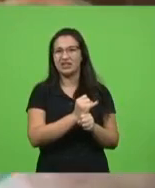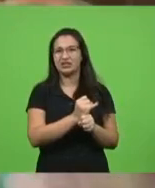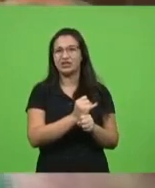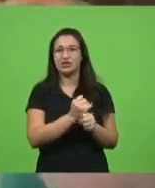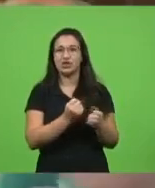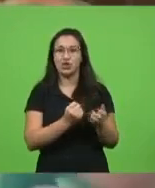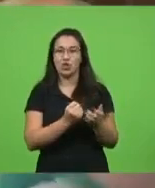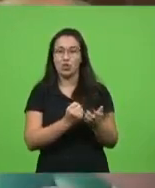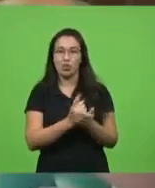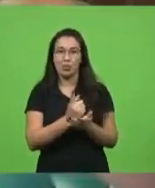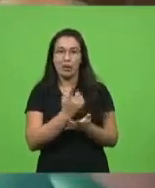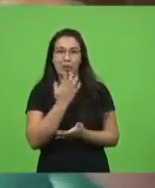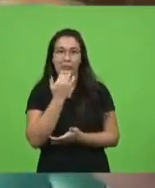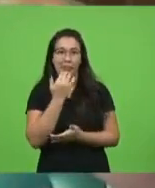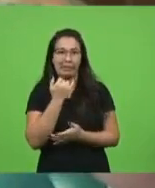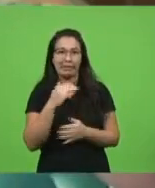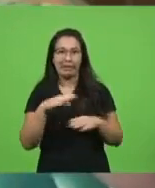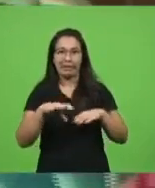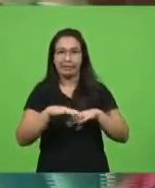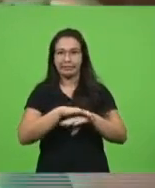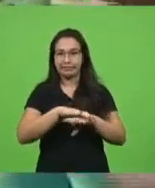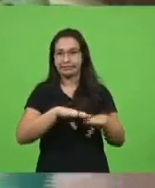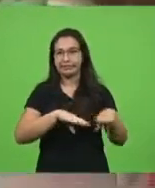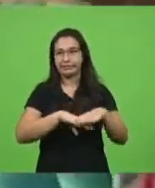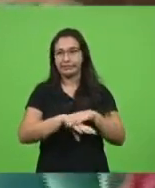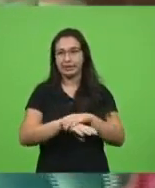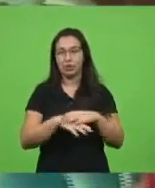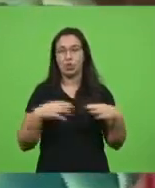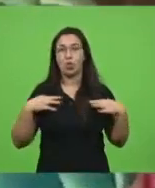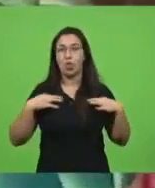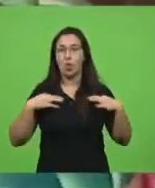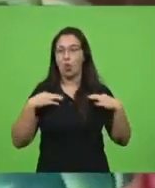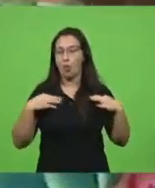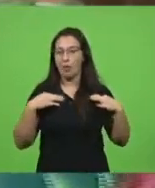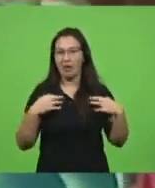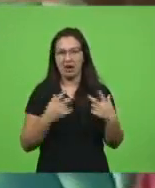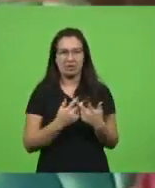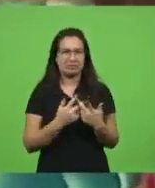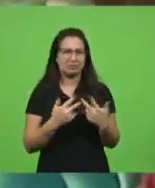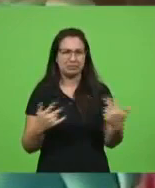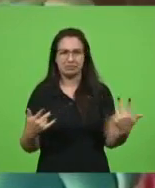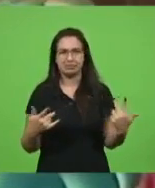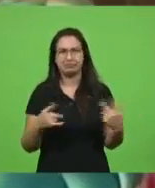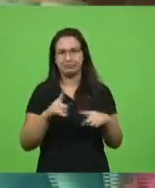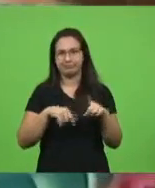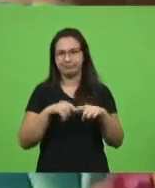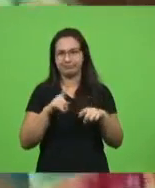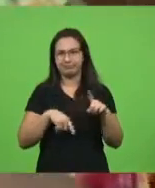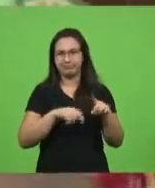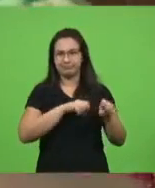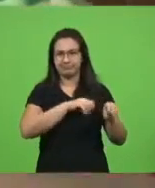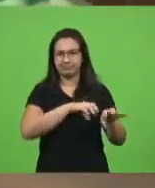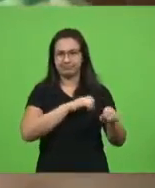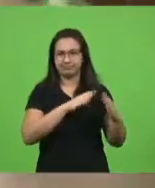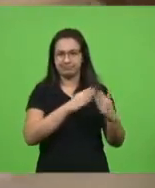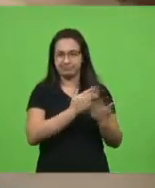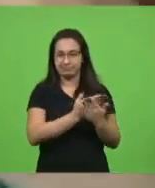roupa, comprar sapato, comprar, enfim, material escolar, como eu vi aqui a minha filha,